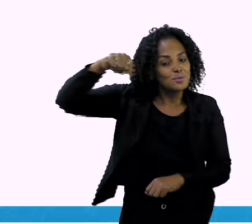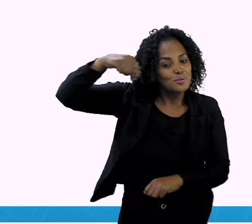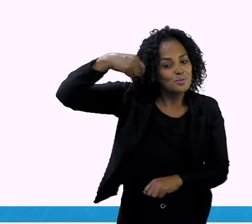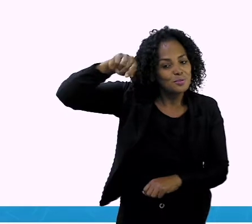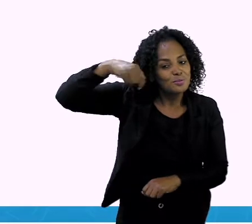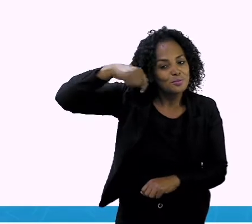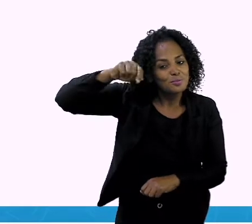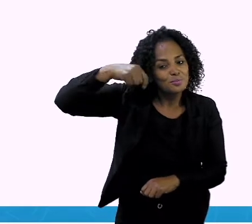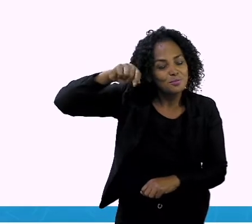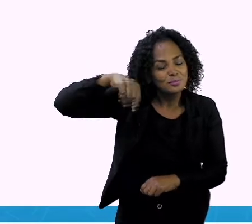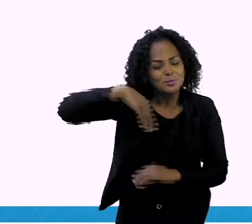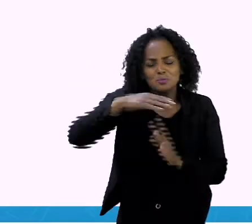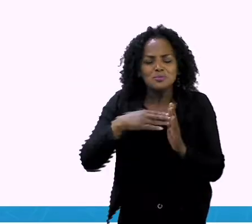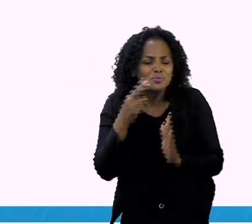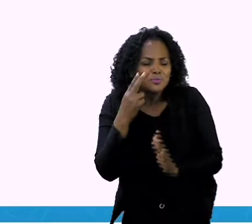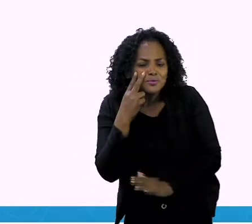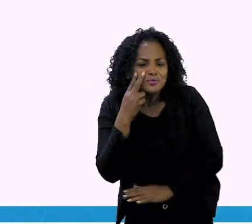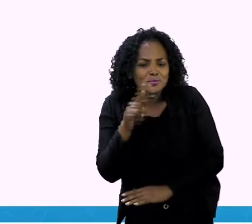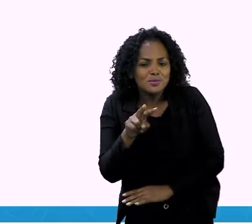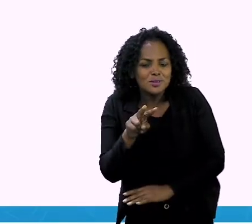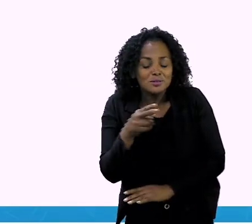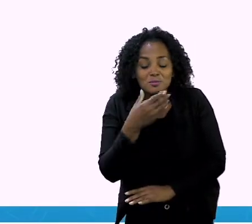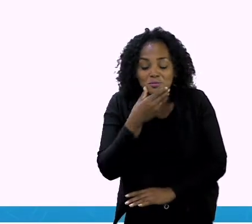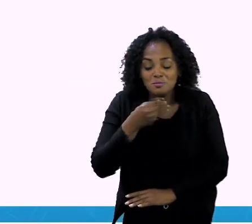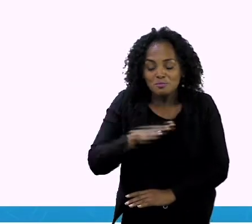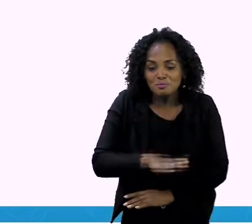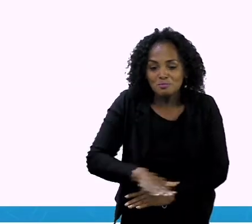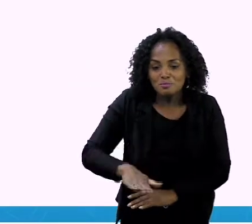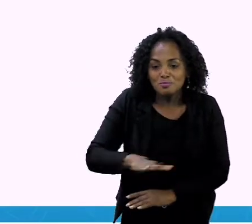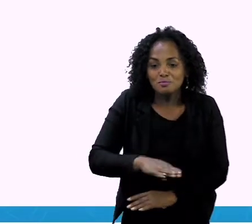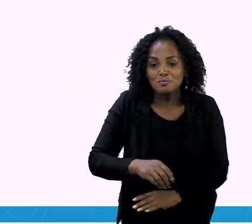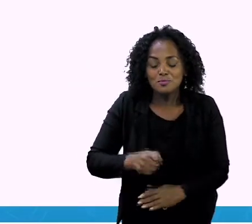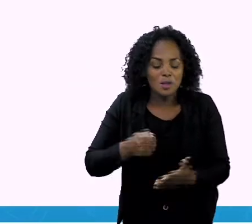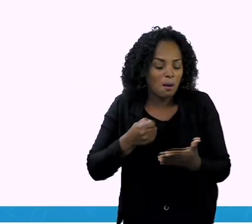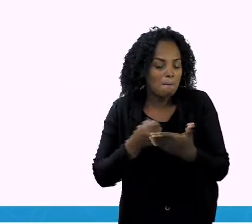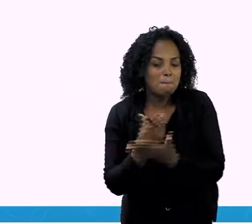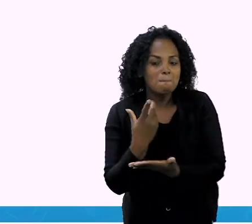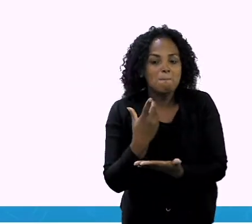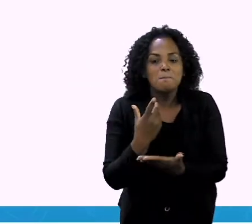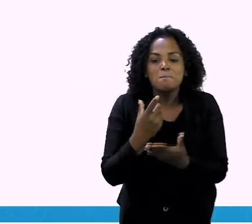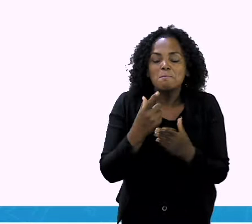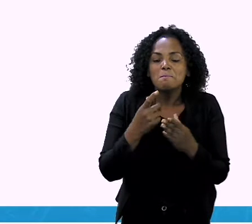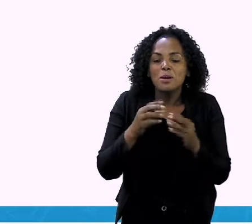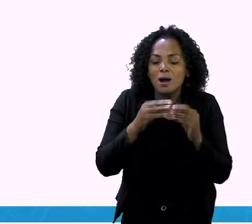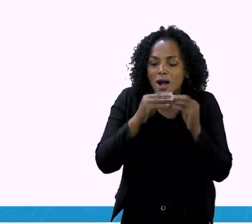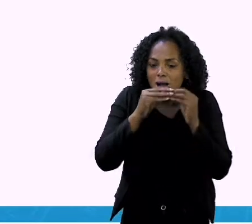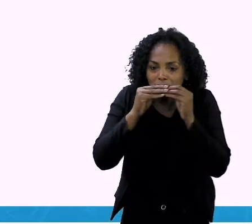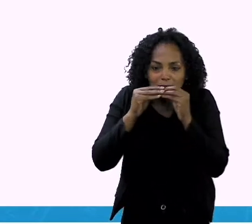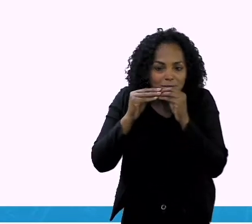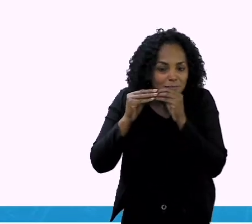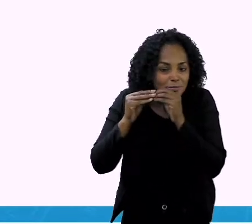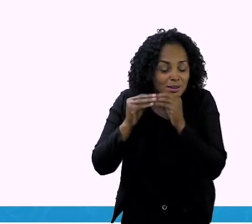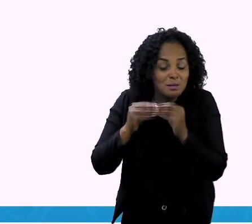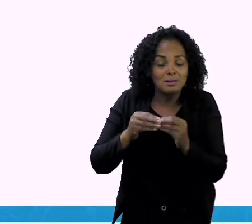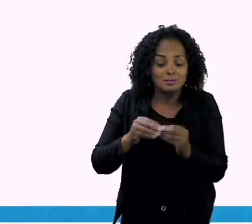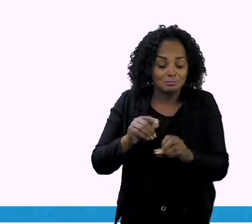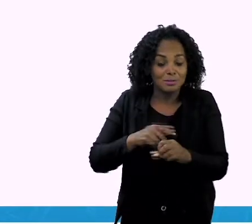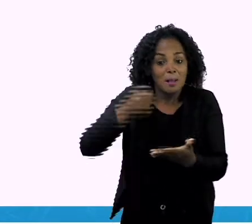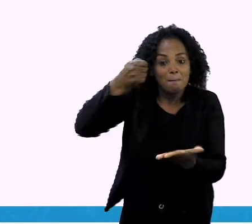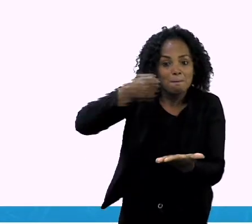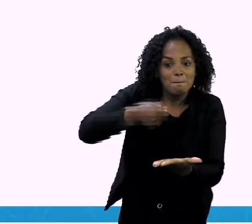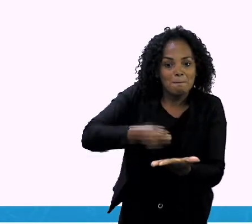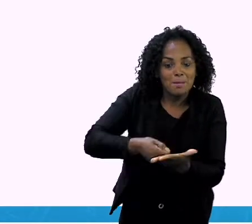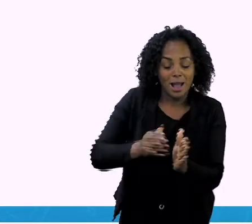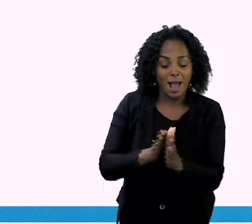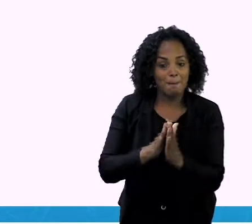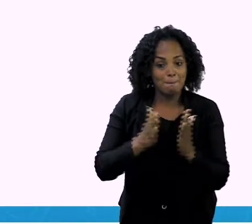todo mundo viu. Catapimba comprou o seu lanche. Na hora de pagar, abriu